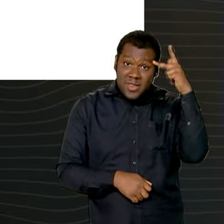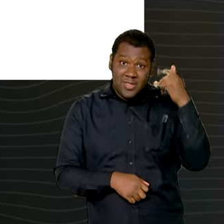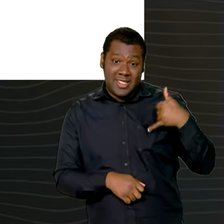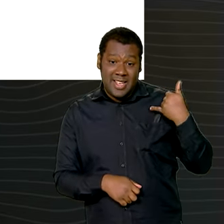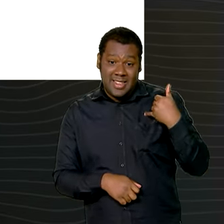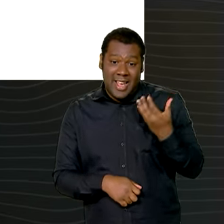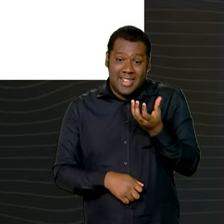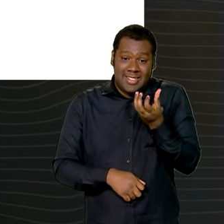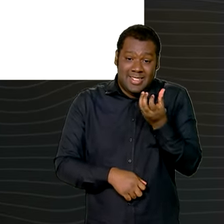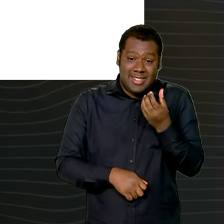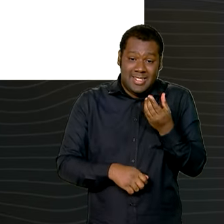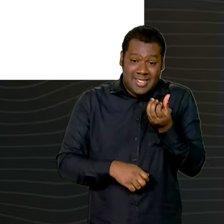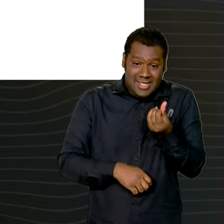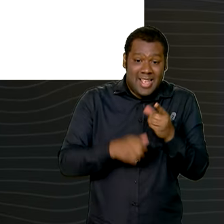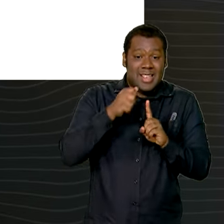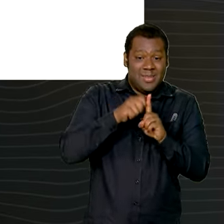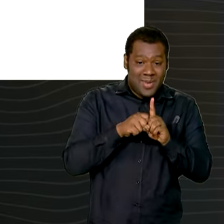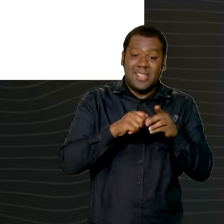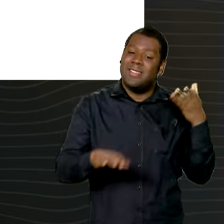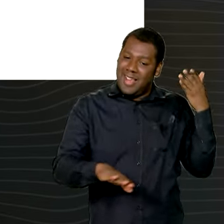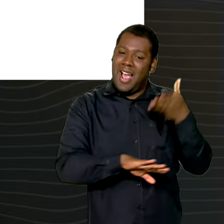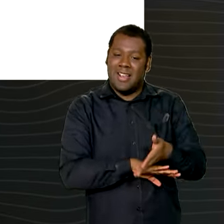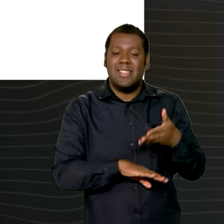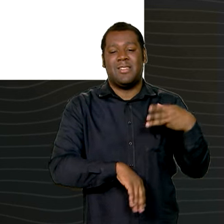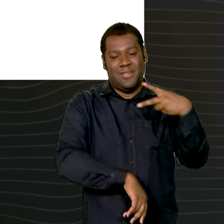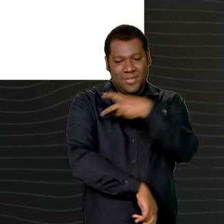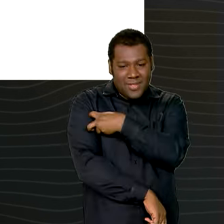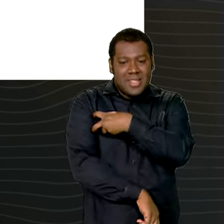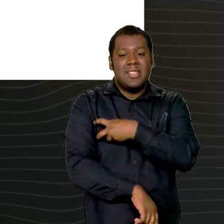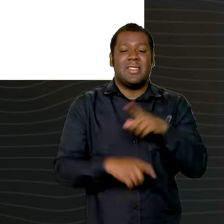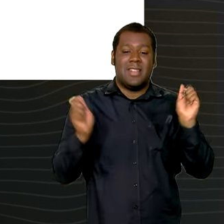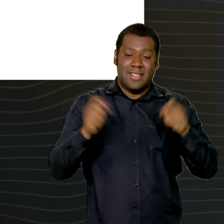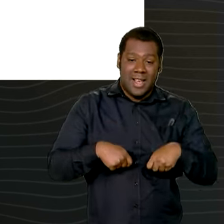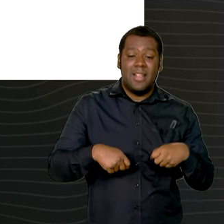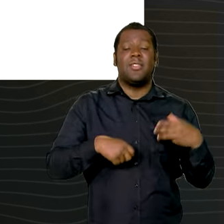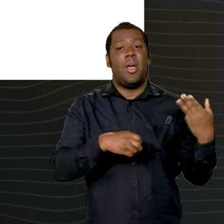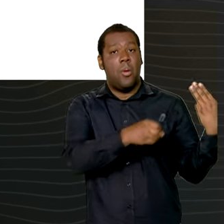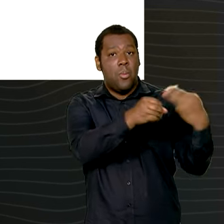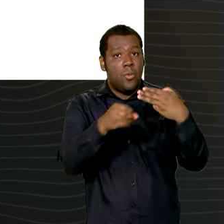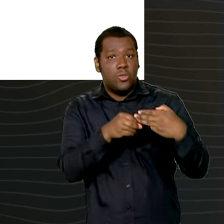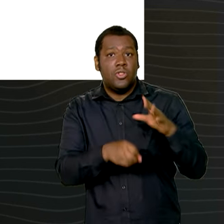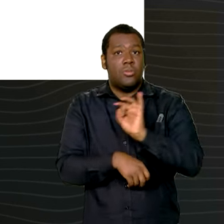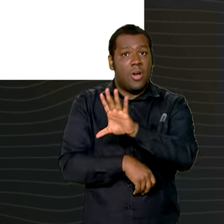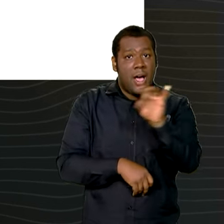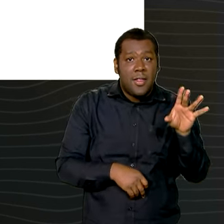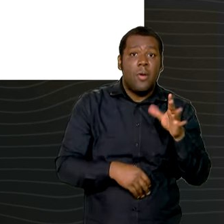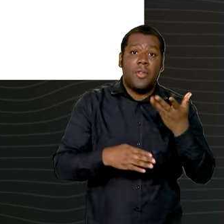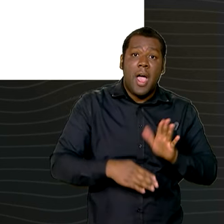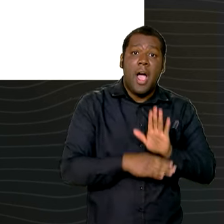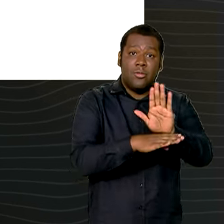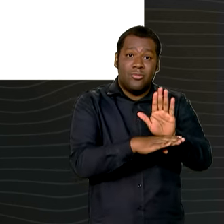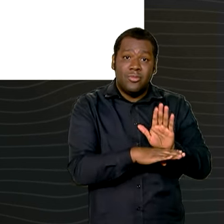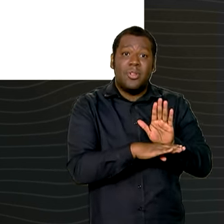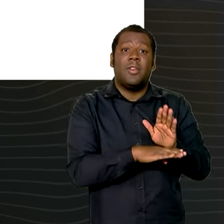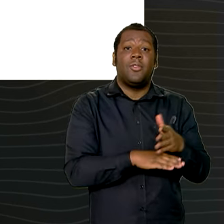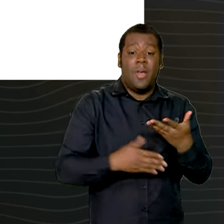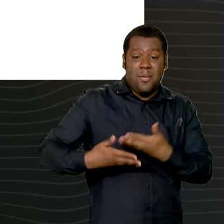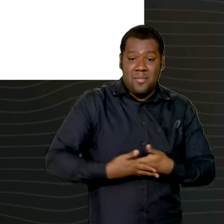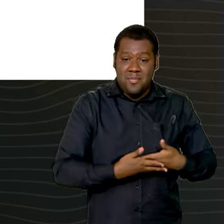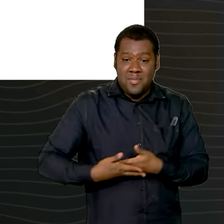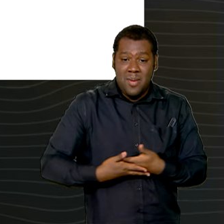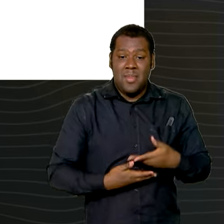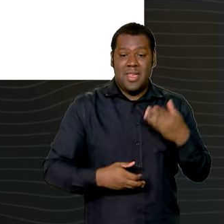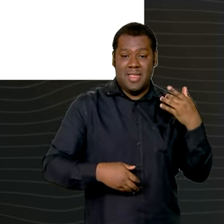de idade. Agora, cada unidade da Federação deve adotar medidas para ampliar o acesso ao imunizante